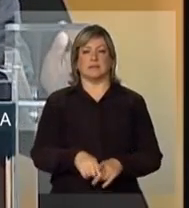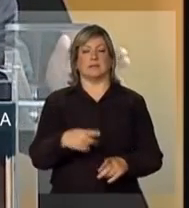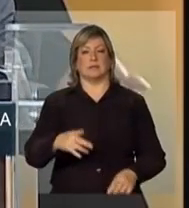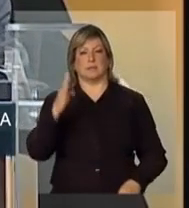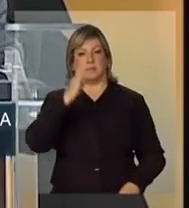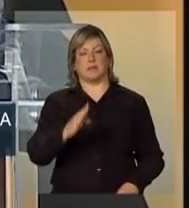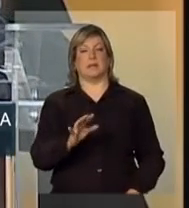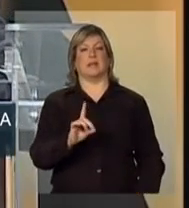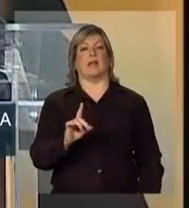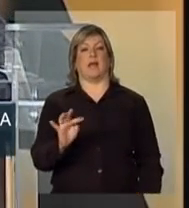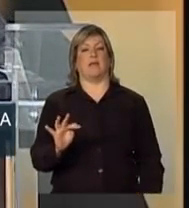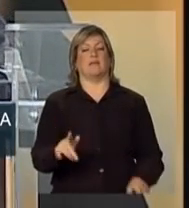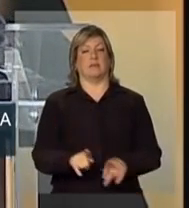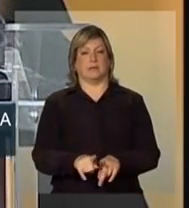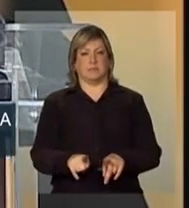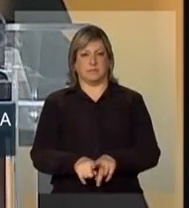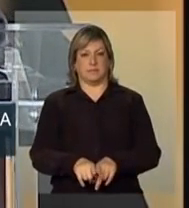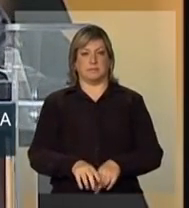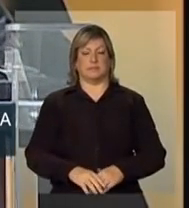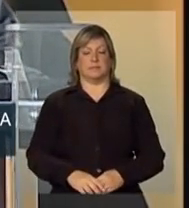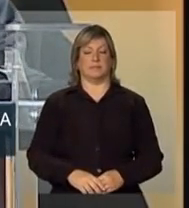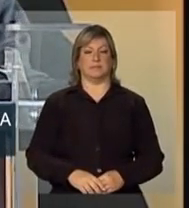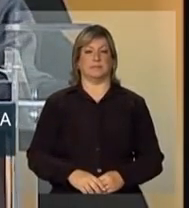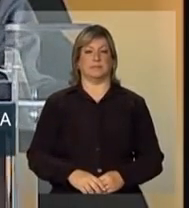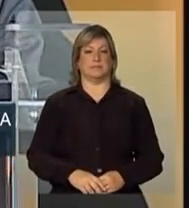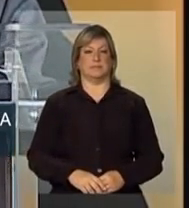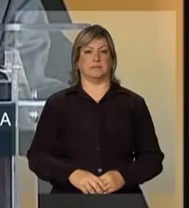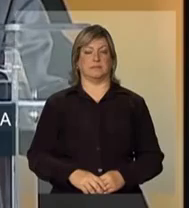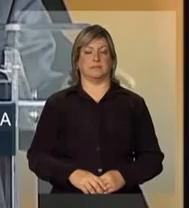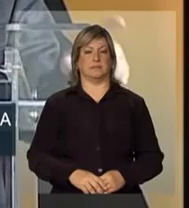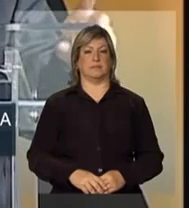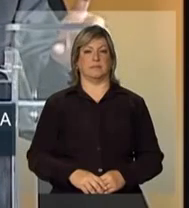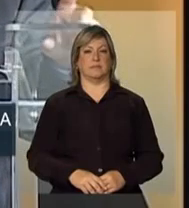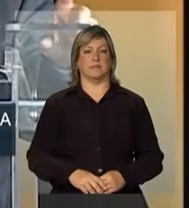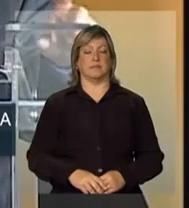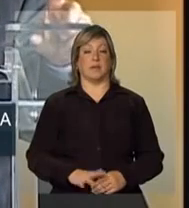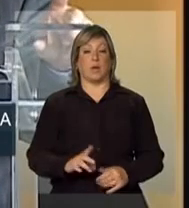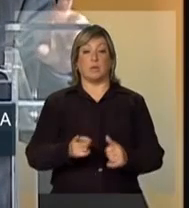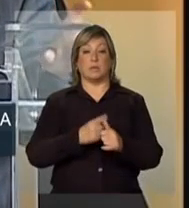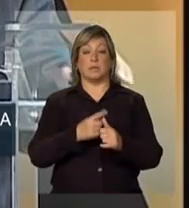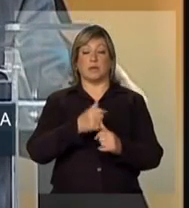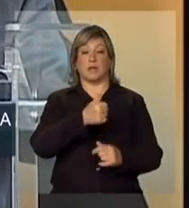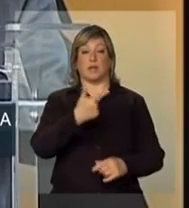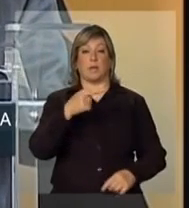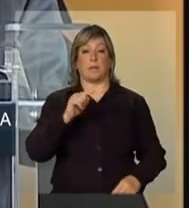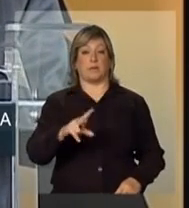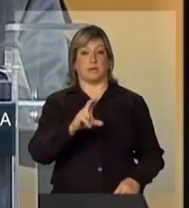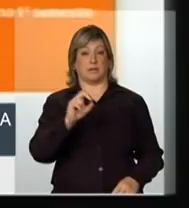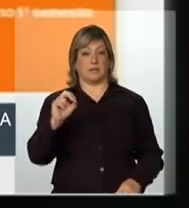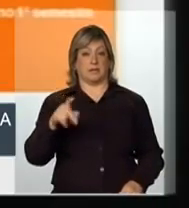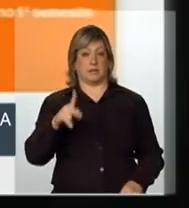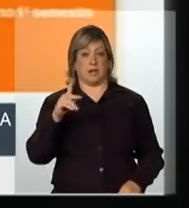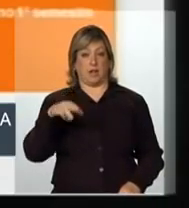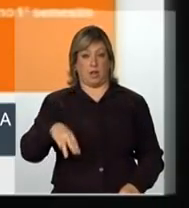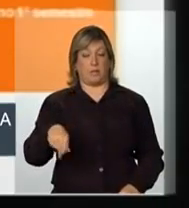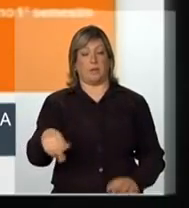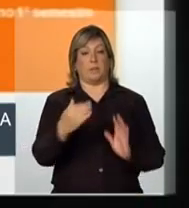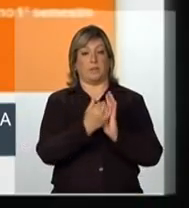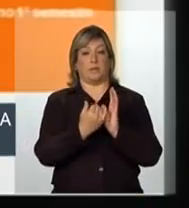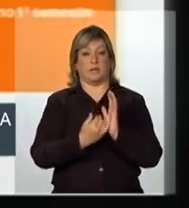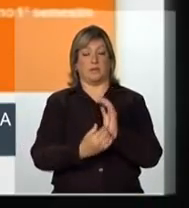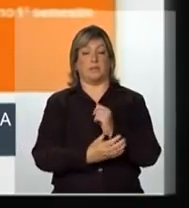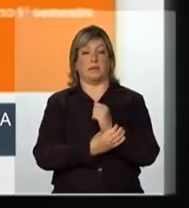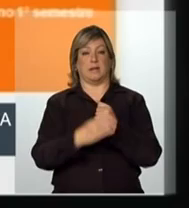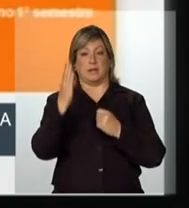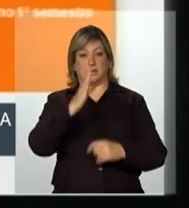Federação e no Distrito Federal. Os primeiros 12.500 quilômetros do Programa Nacional de